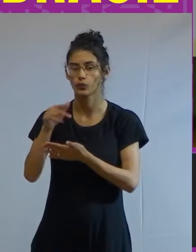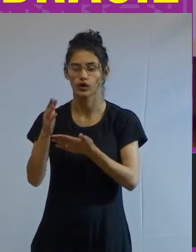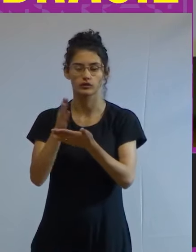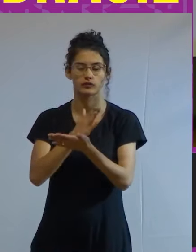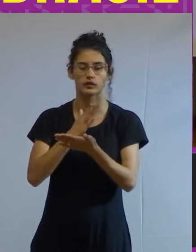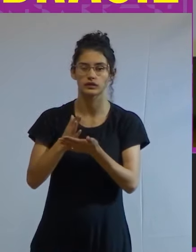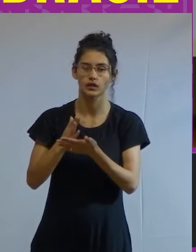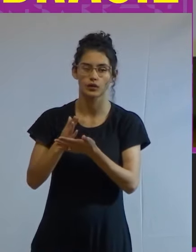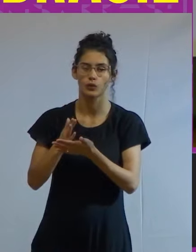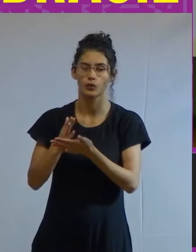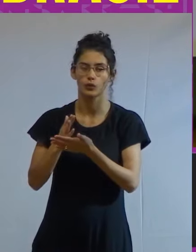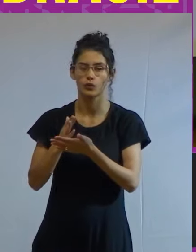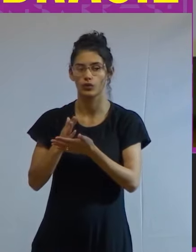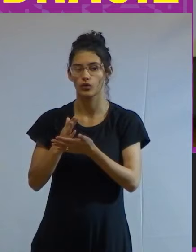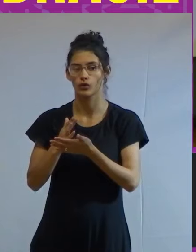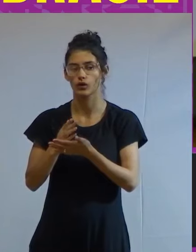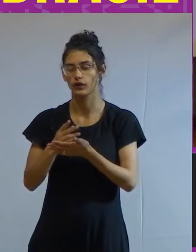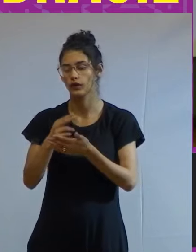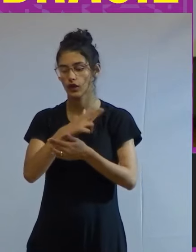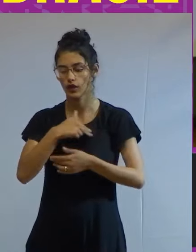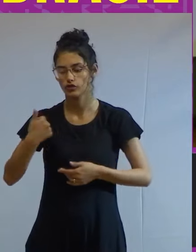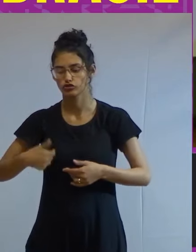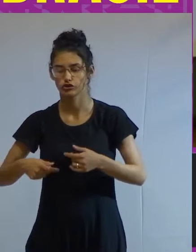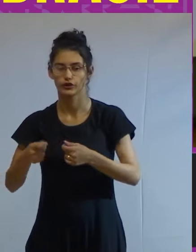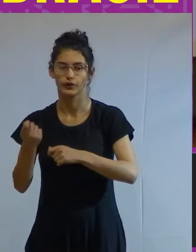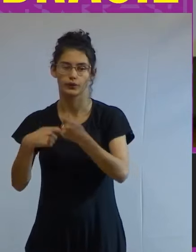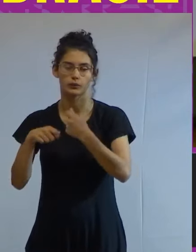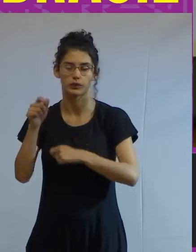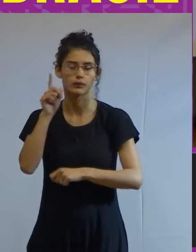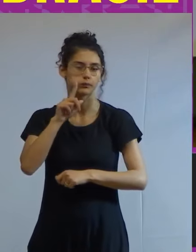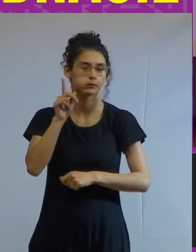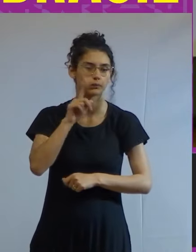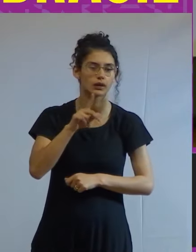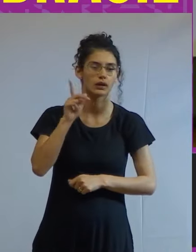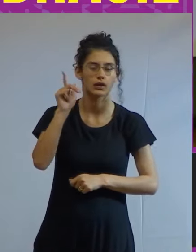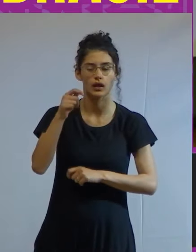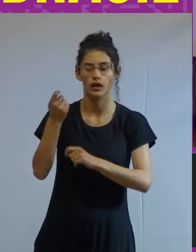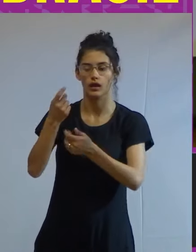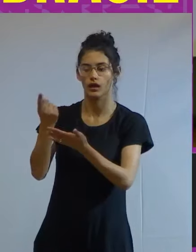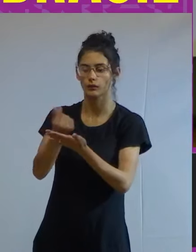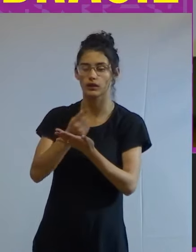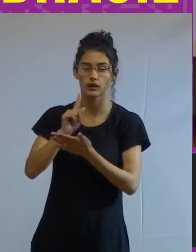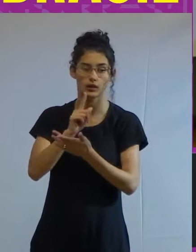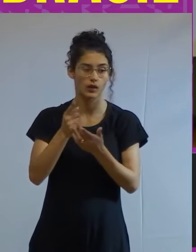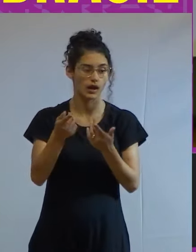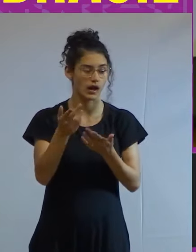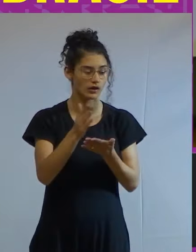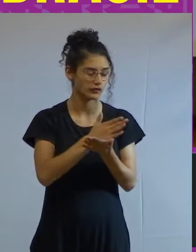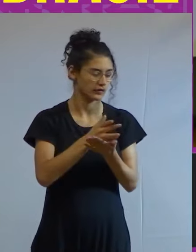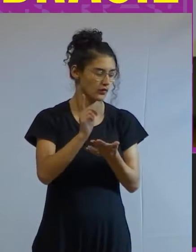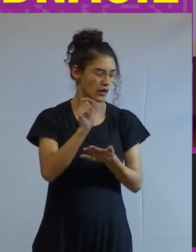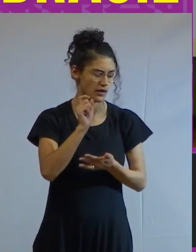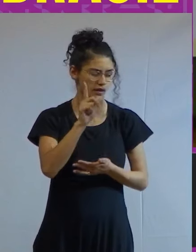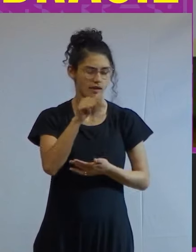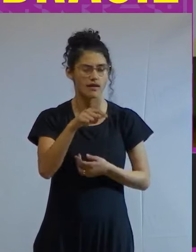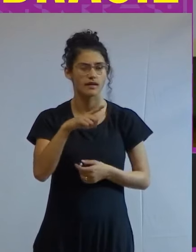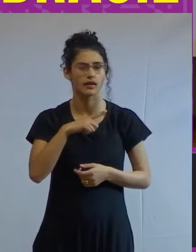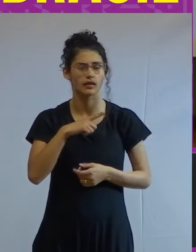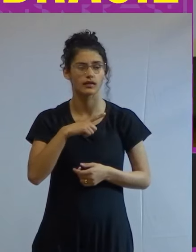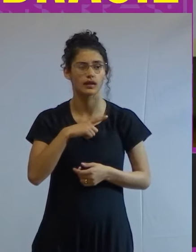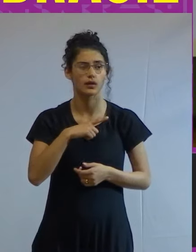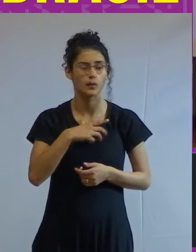ideológica no sentido de bom a China é comunista os Estados Unidos são capitalistas não a divisão é quem é que tem o